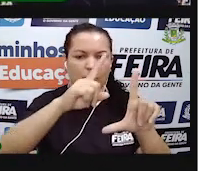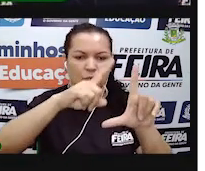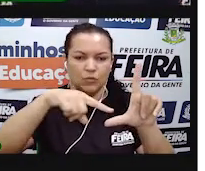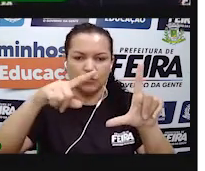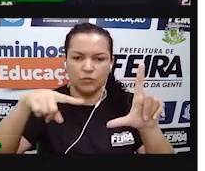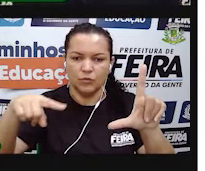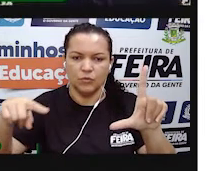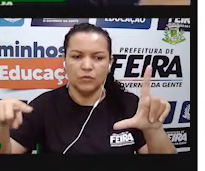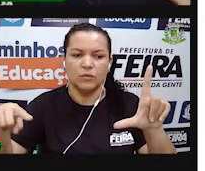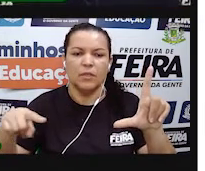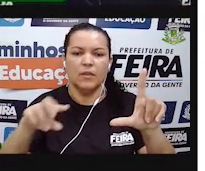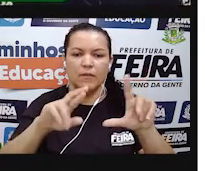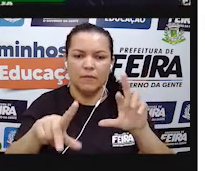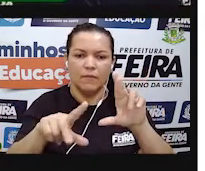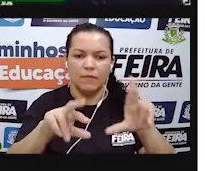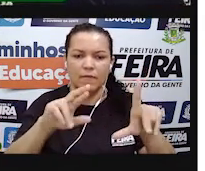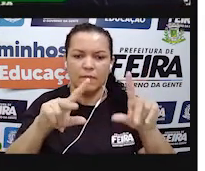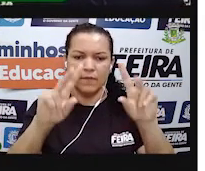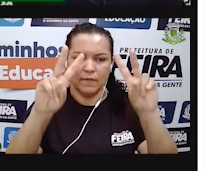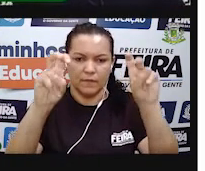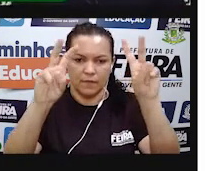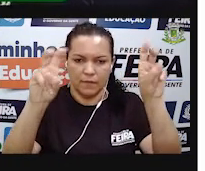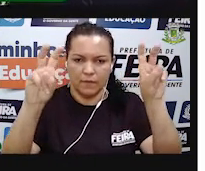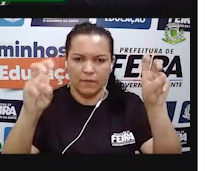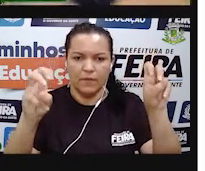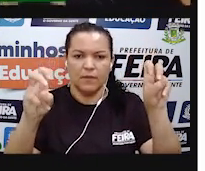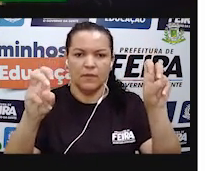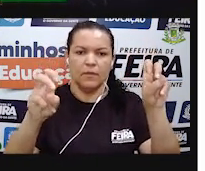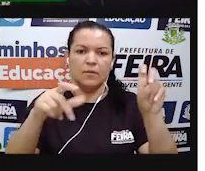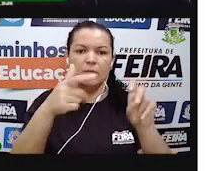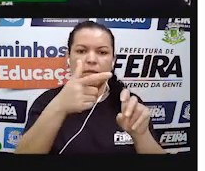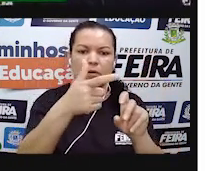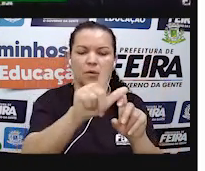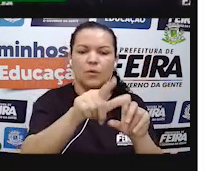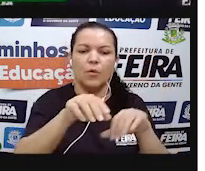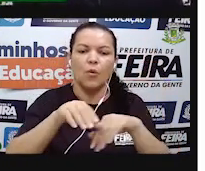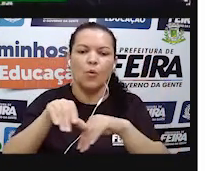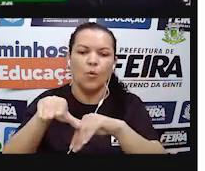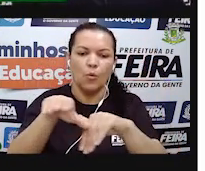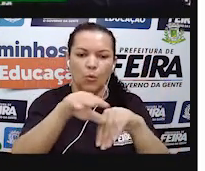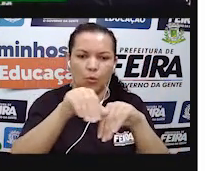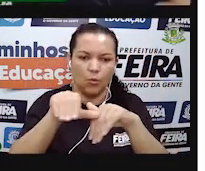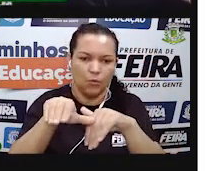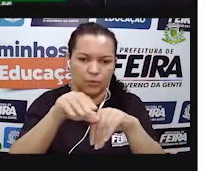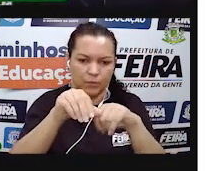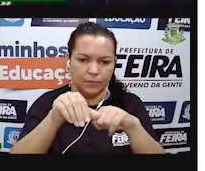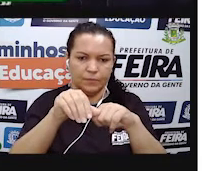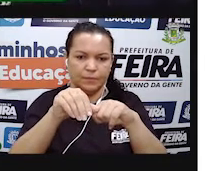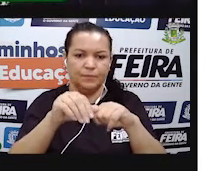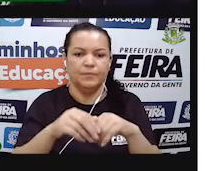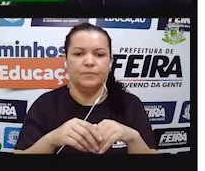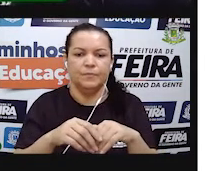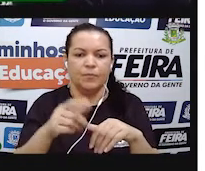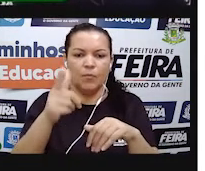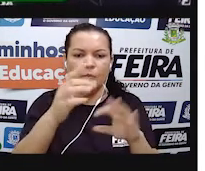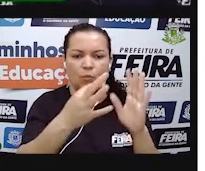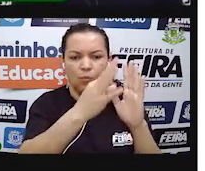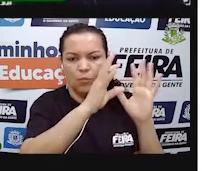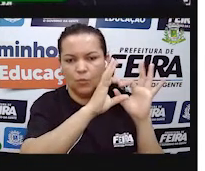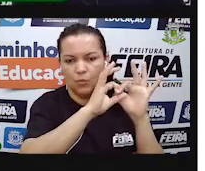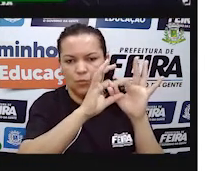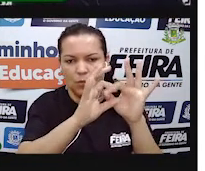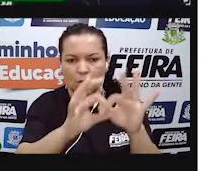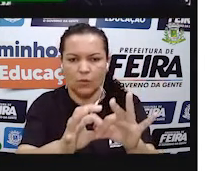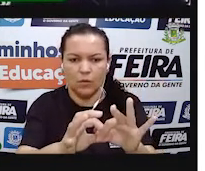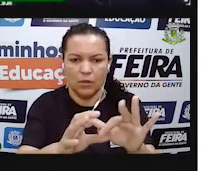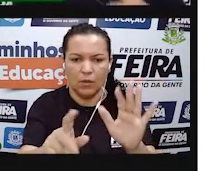em gráficos, qualquer tipo de gráfico, com diferentes temas de outras áreas do conhecimento,